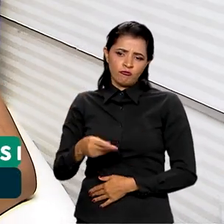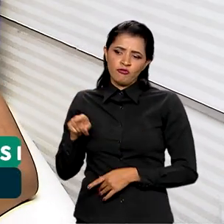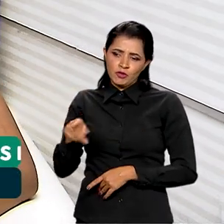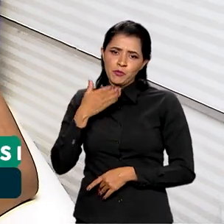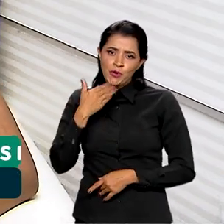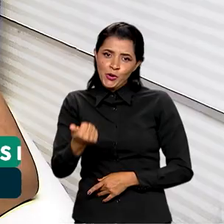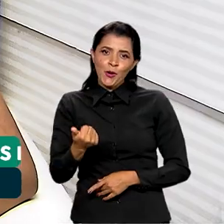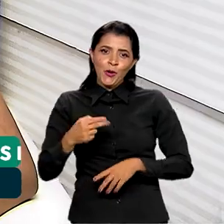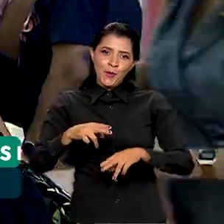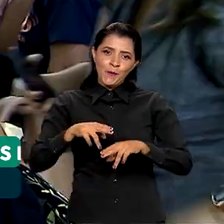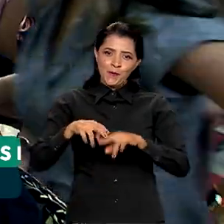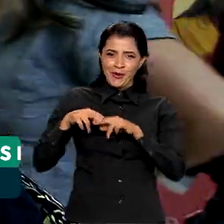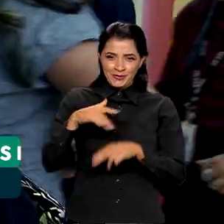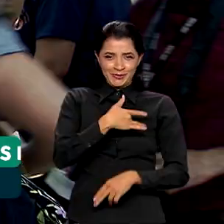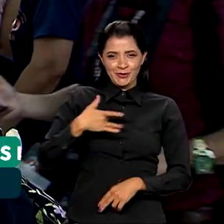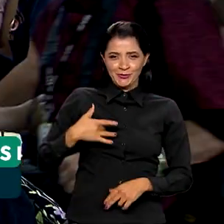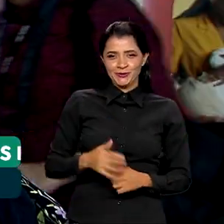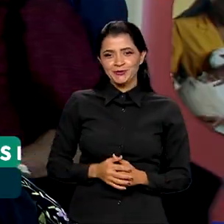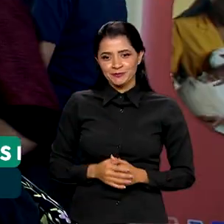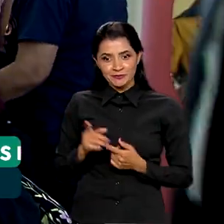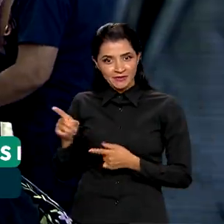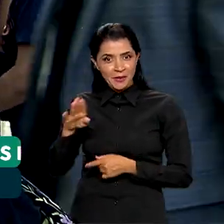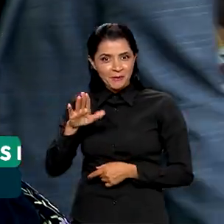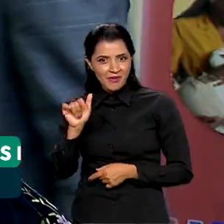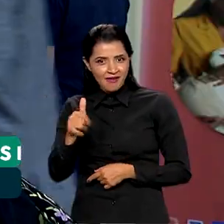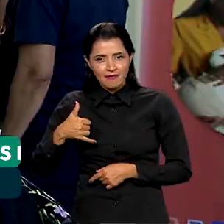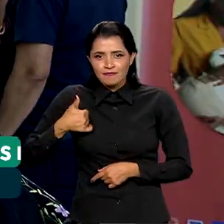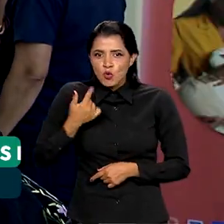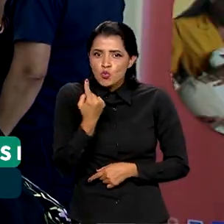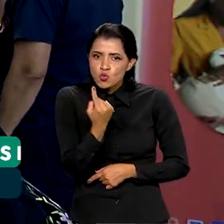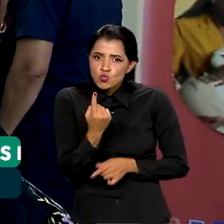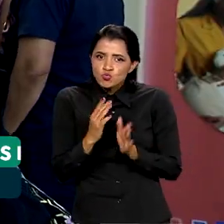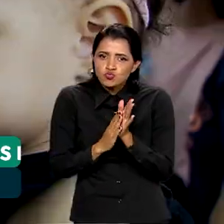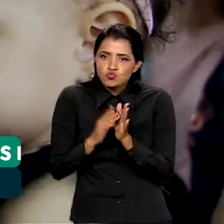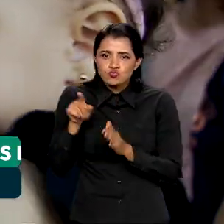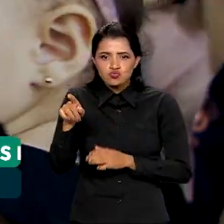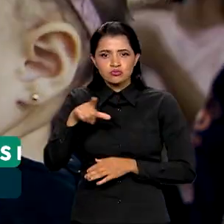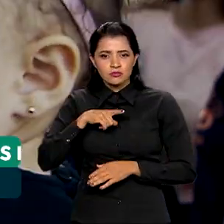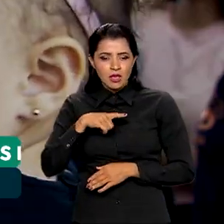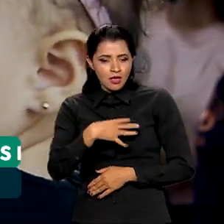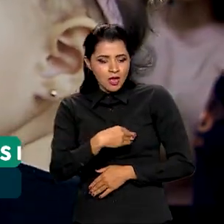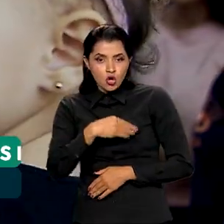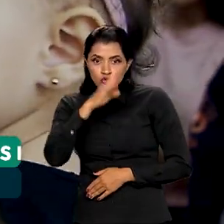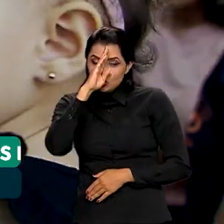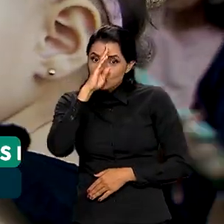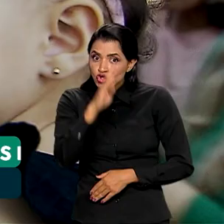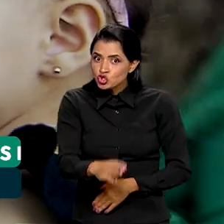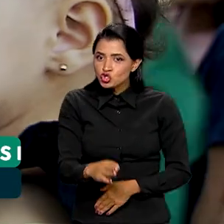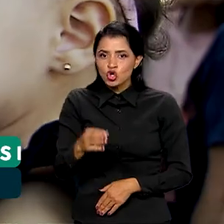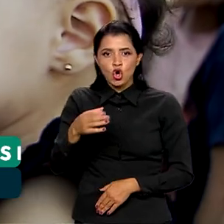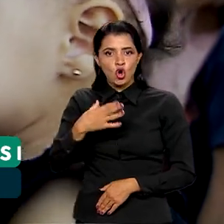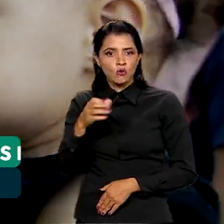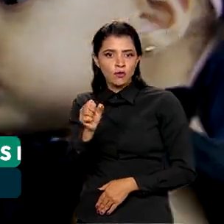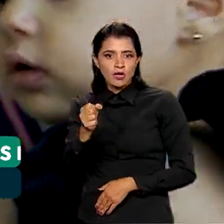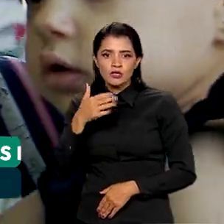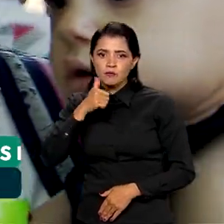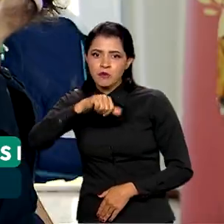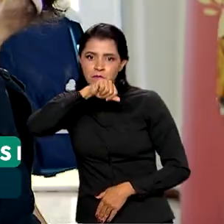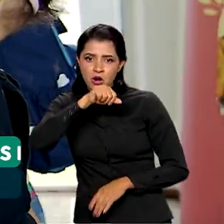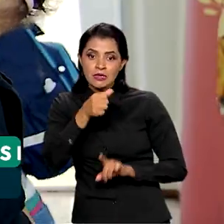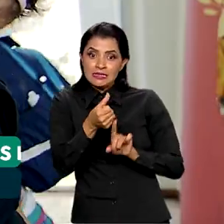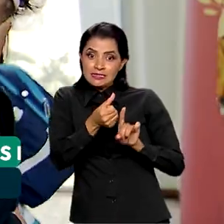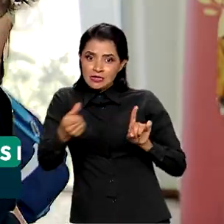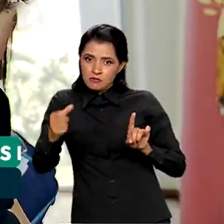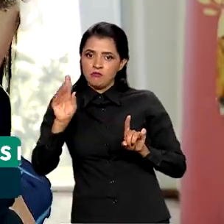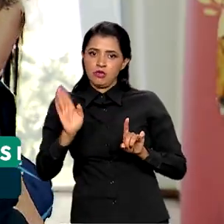questão de saúde. A pequena Bela, de um aninho, se alimentou só de leite materno nos primeiros seis meses.